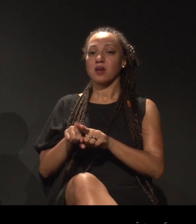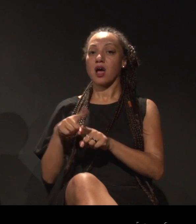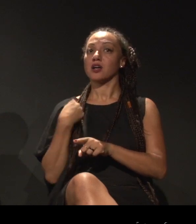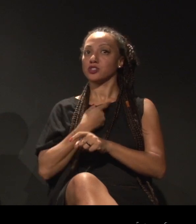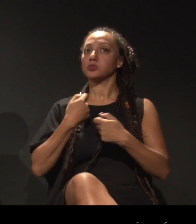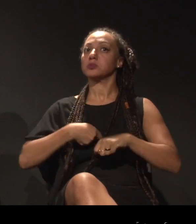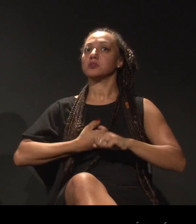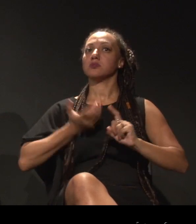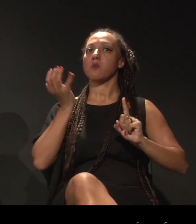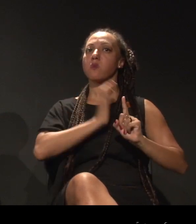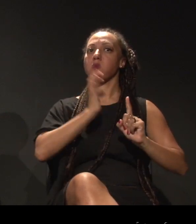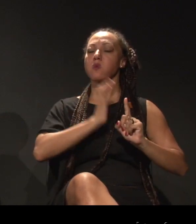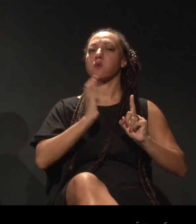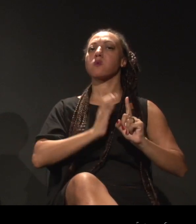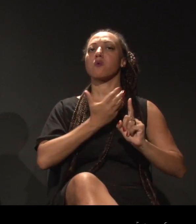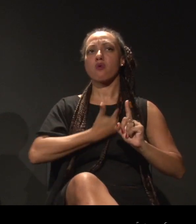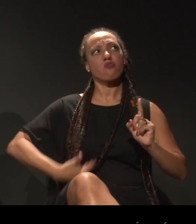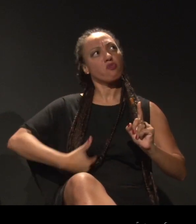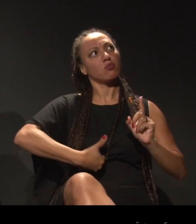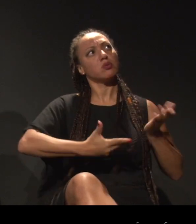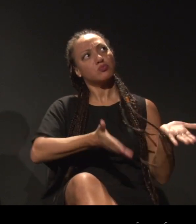não deva pressionar o poder público.